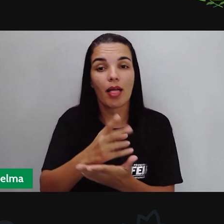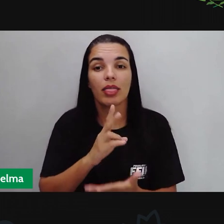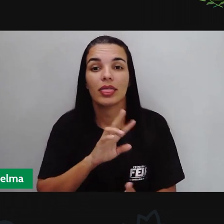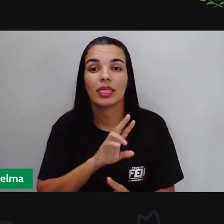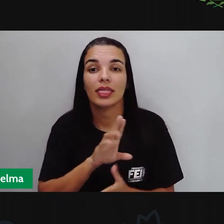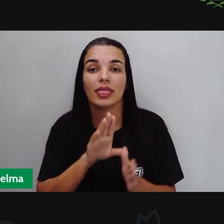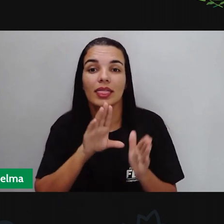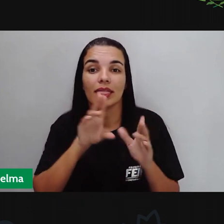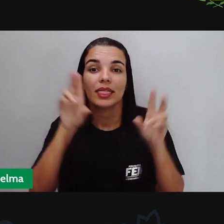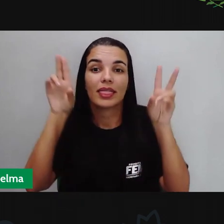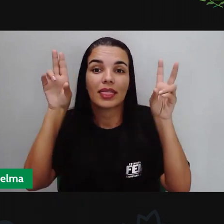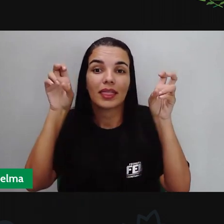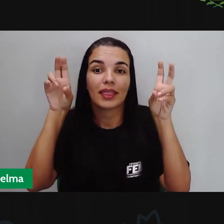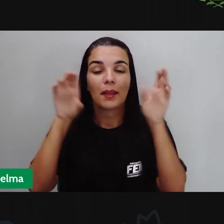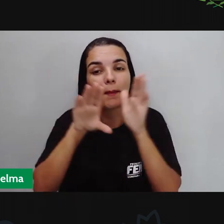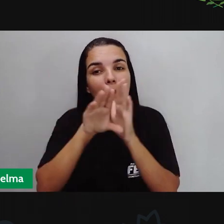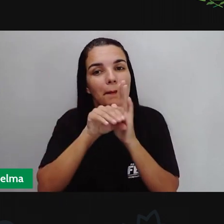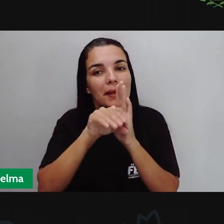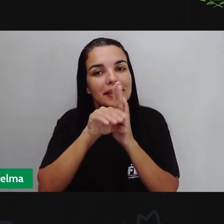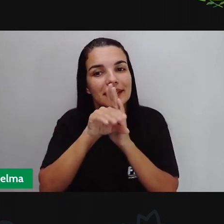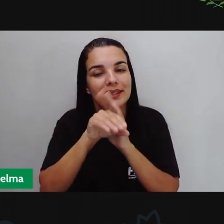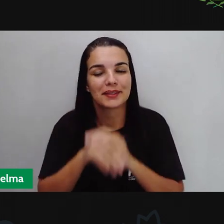bactérias. Vamos à aula?